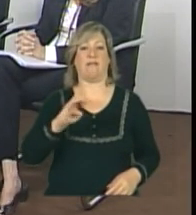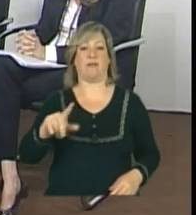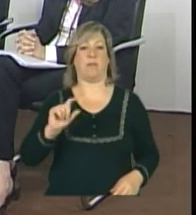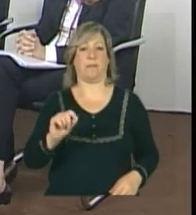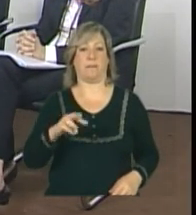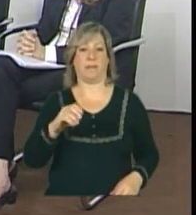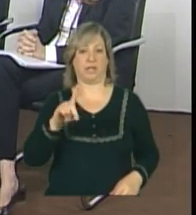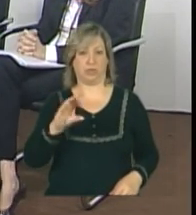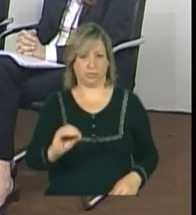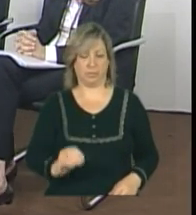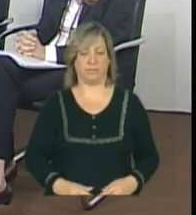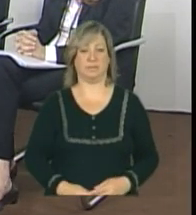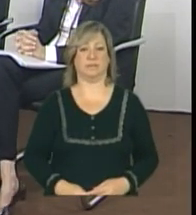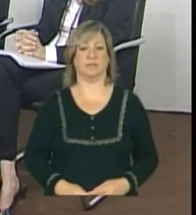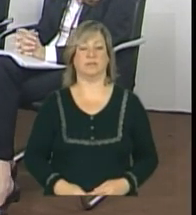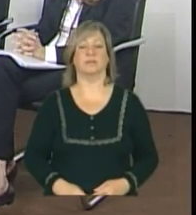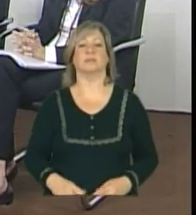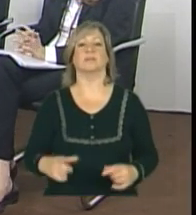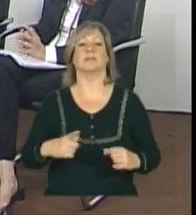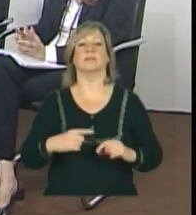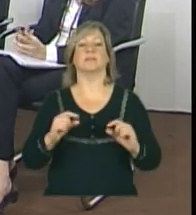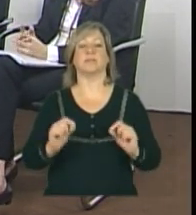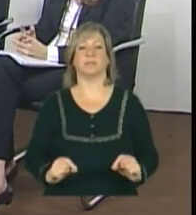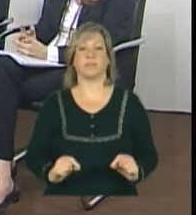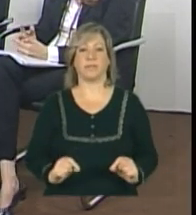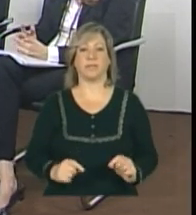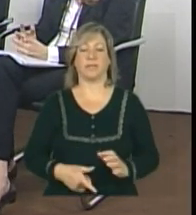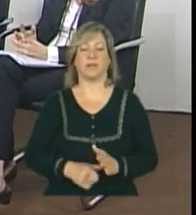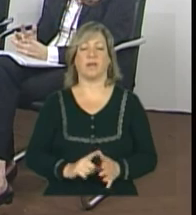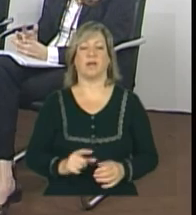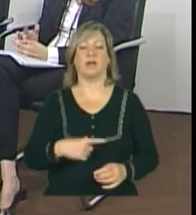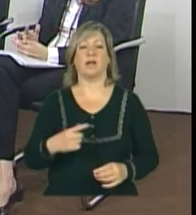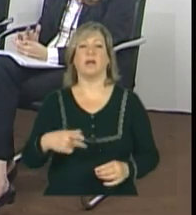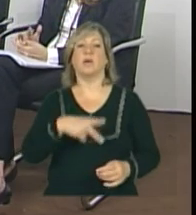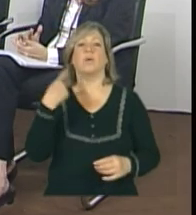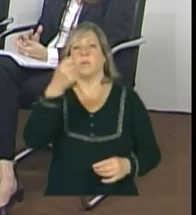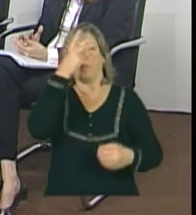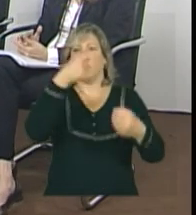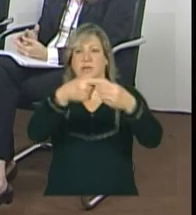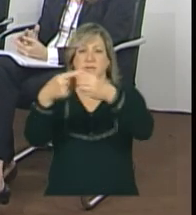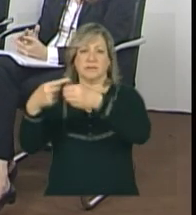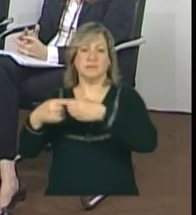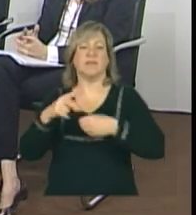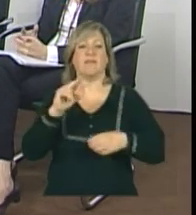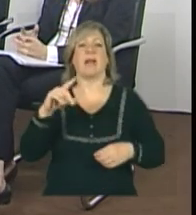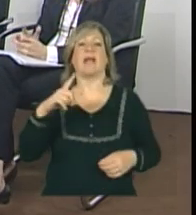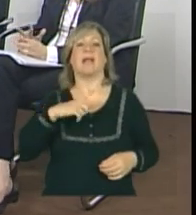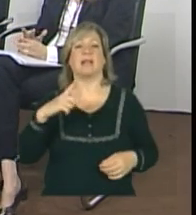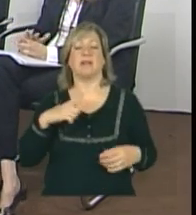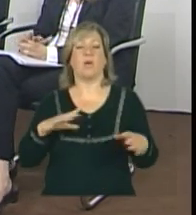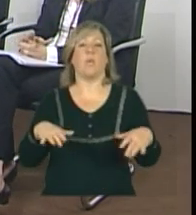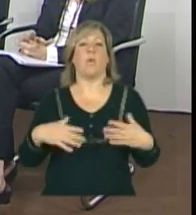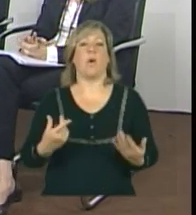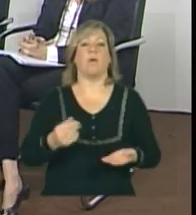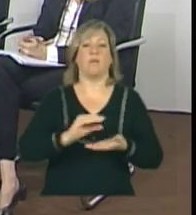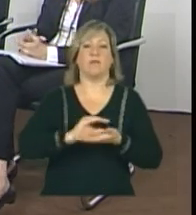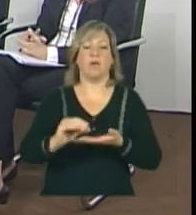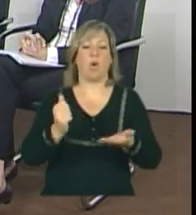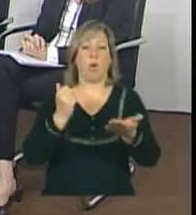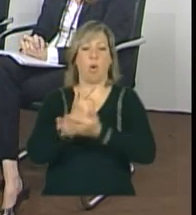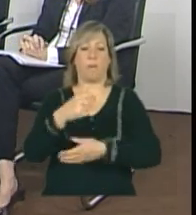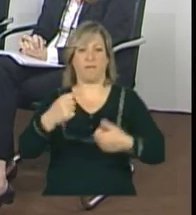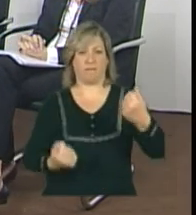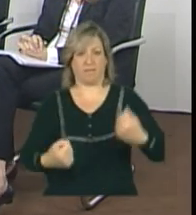transporte das equipes volantes, os municípios terão cofinanciamento para a compra de veículos para a execução desse